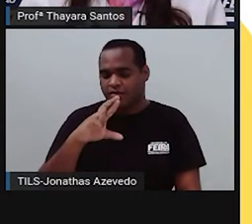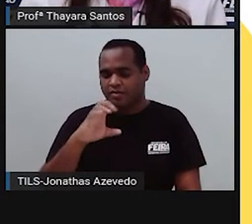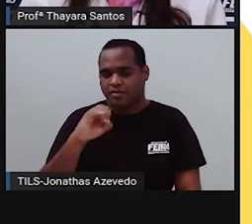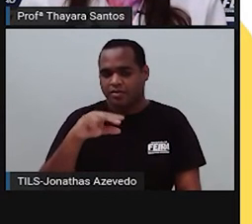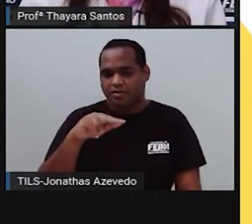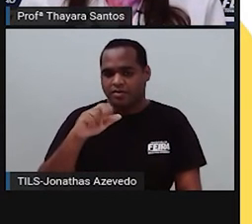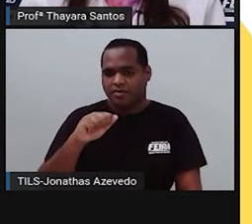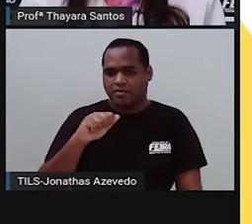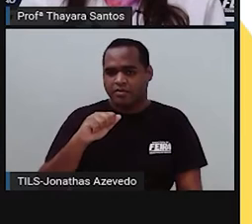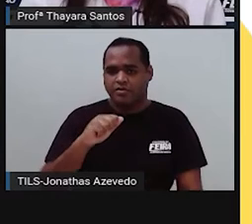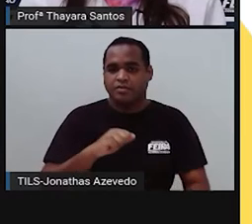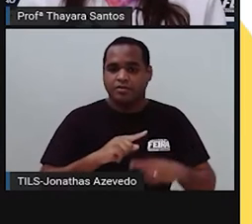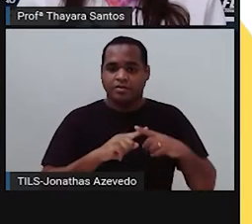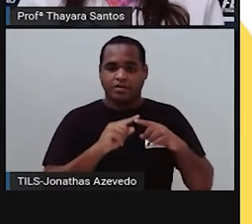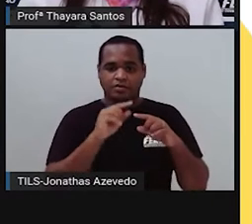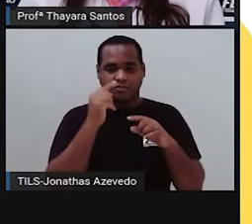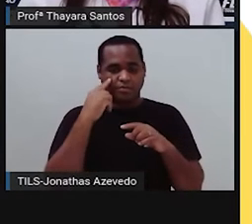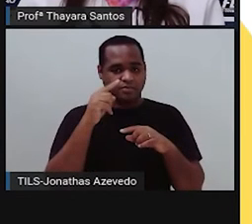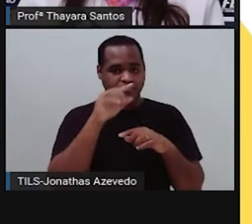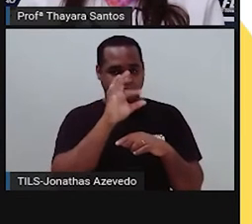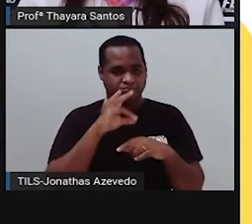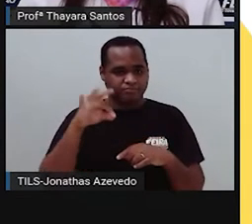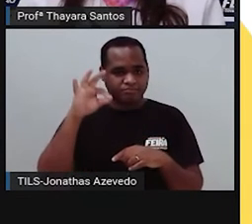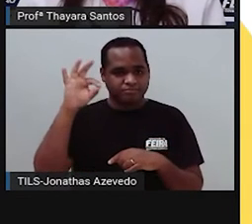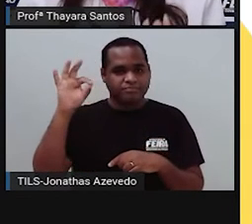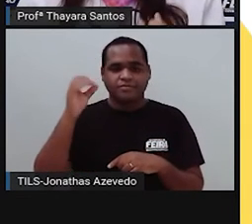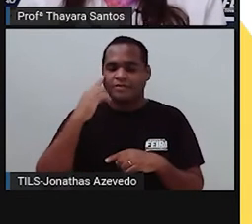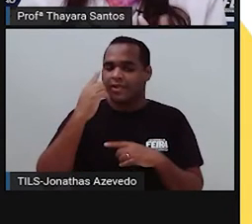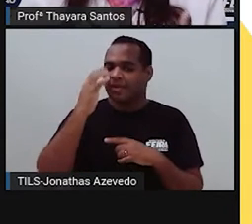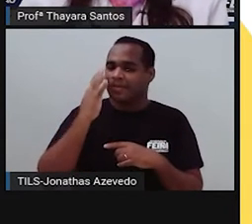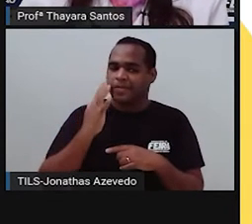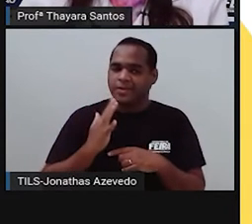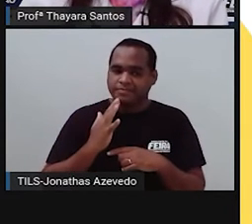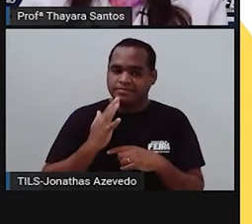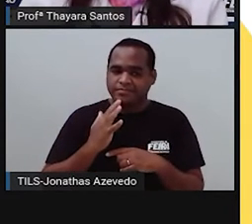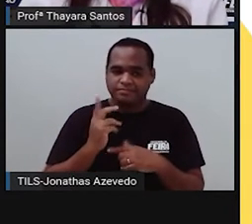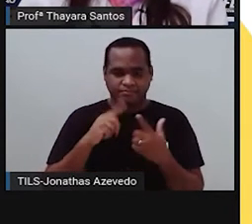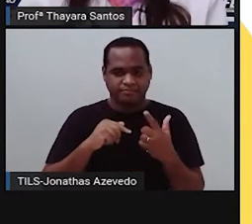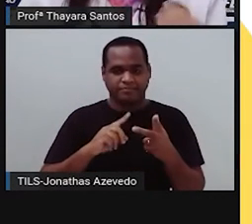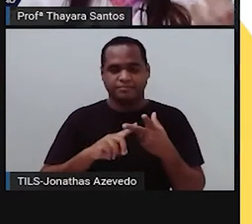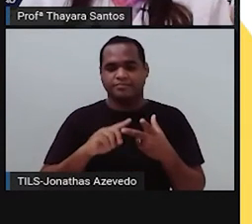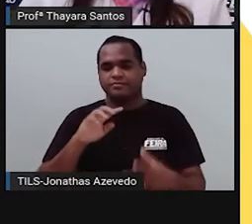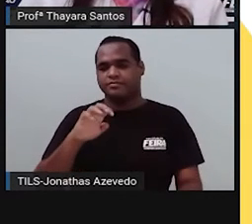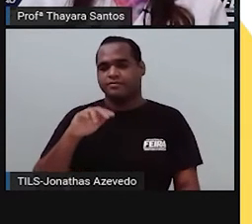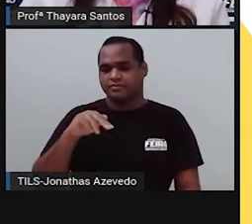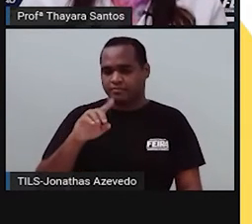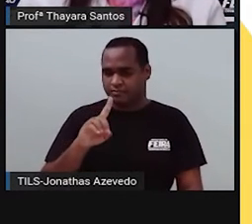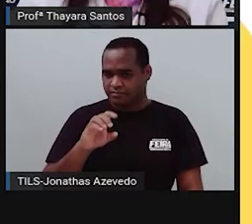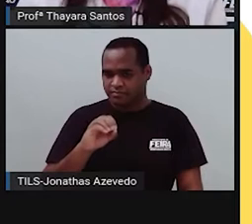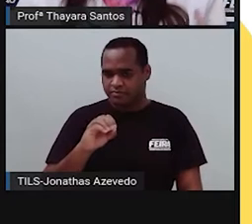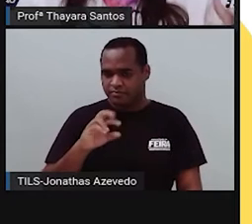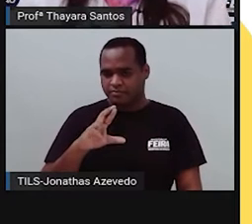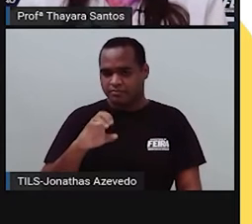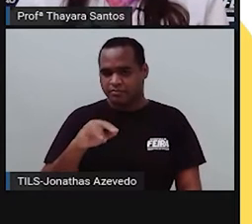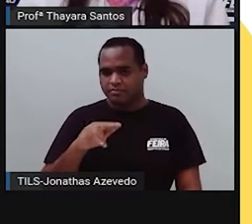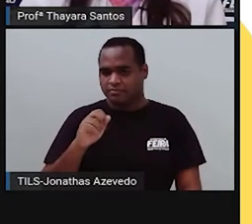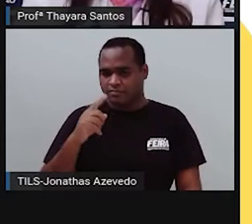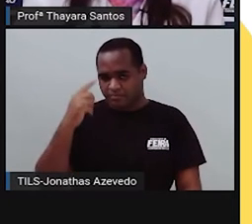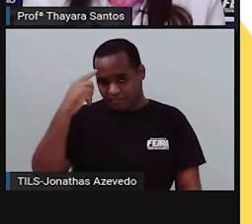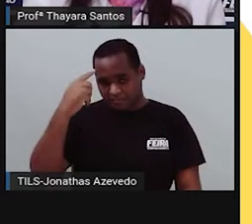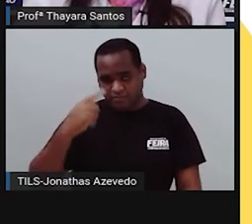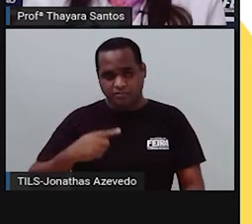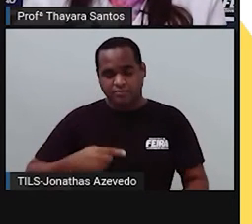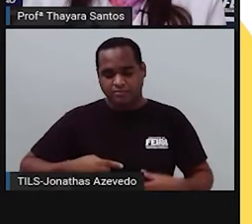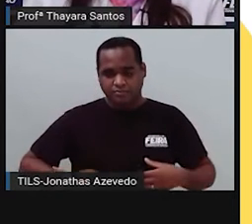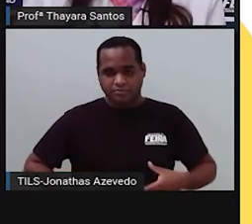tipo de epitélio aqui. Já as glândulas que são endócrinas, como, por exemplo, o ovário, que produz substâncias que